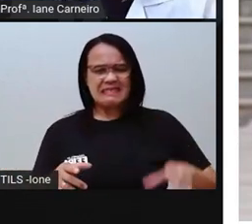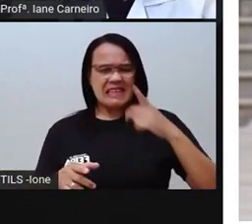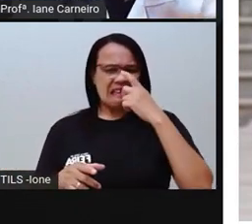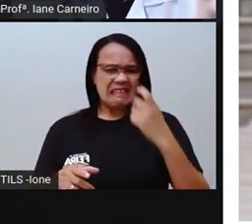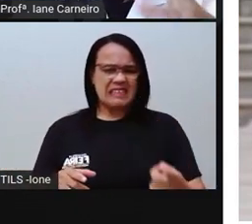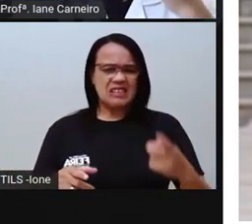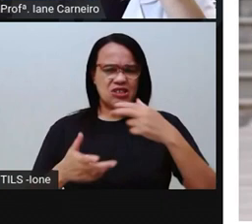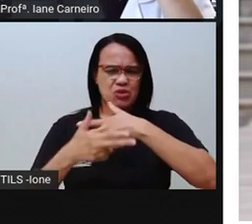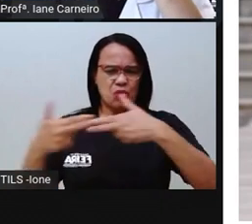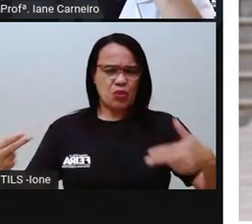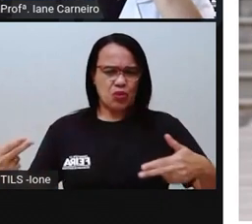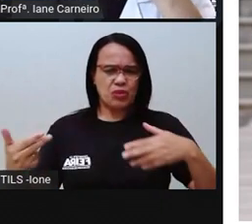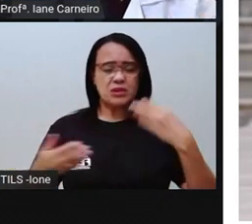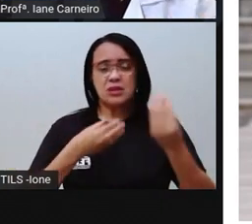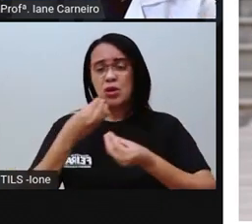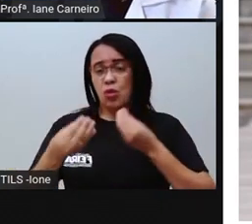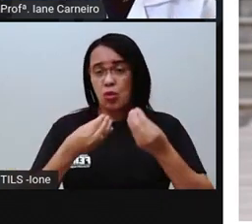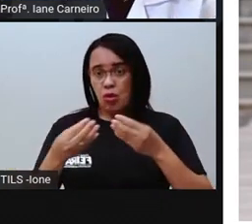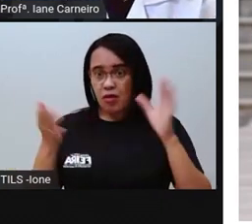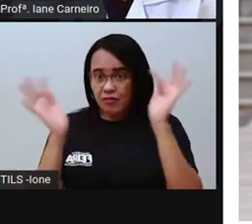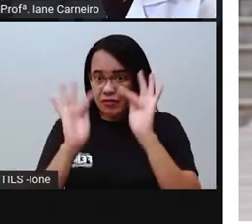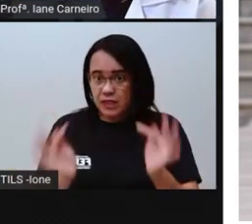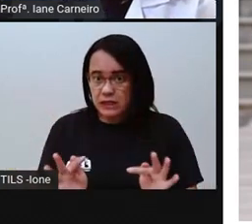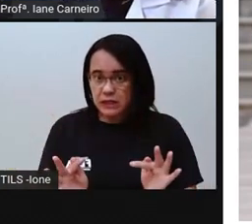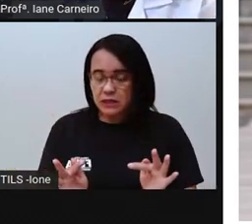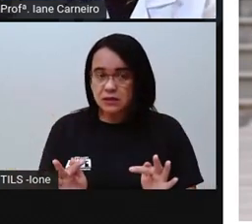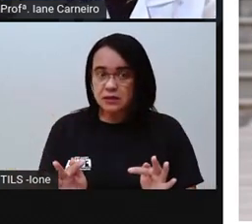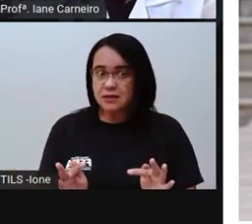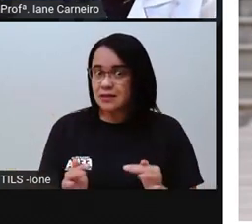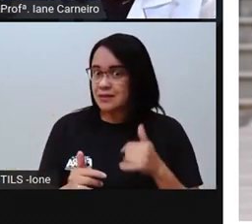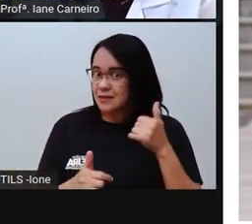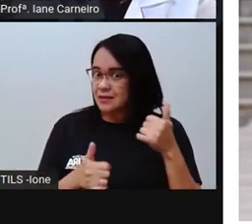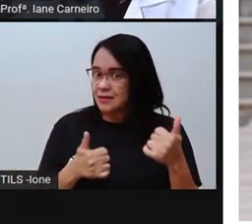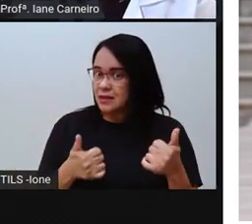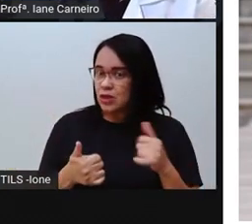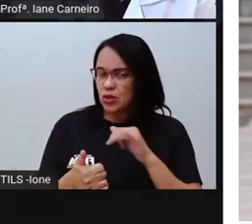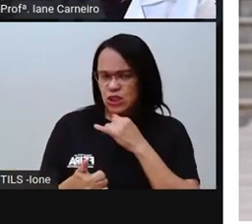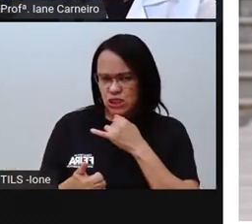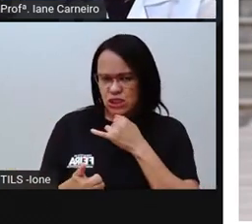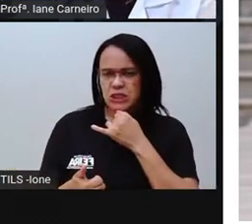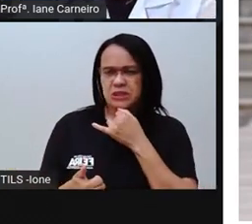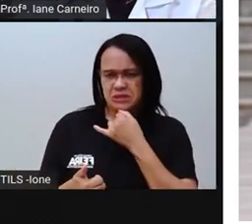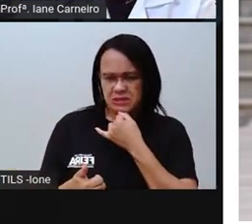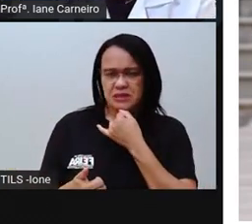Papel na rua. Será que ela tá feliz ou triste? Triste, né?